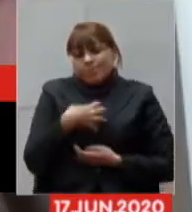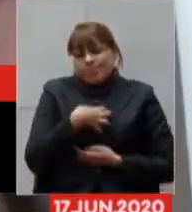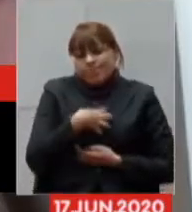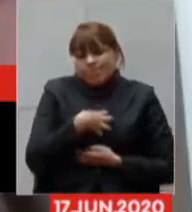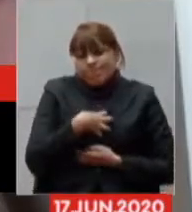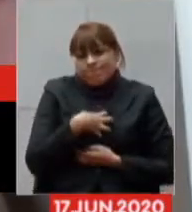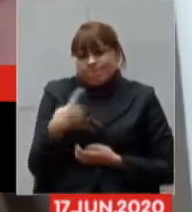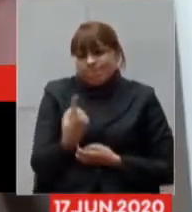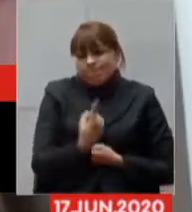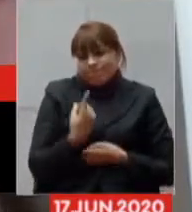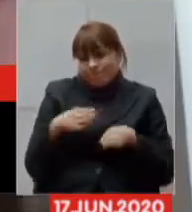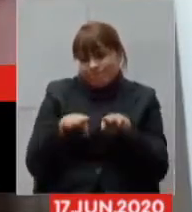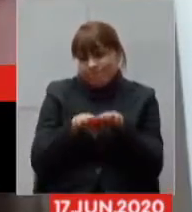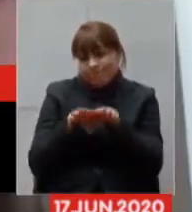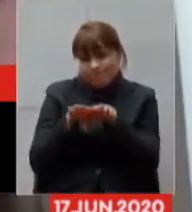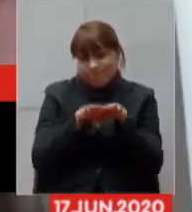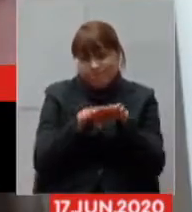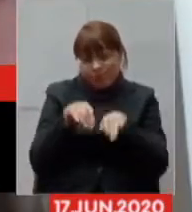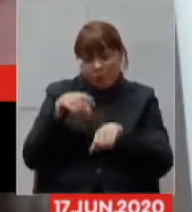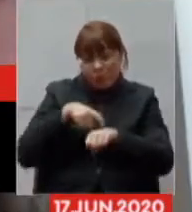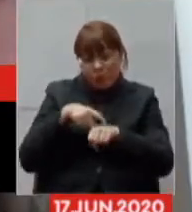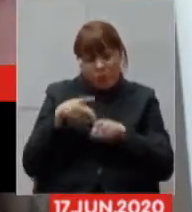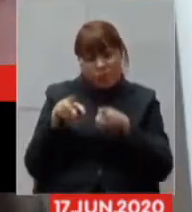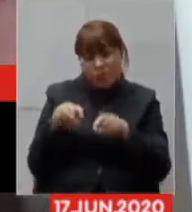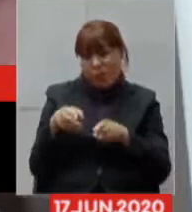vivemos o mesmo momento.